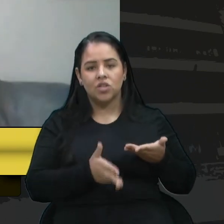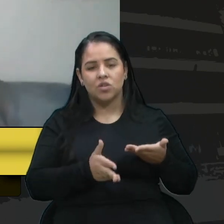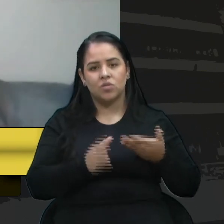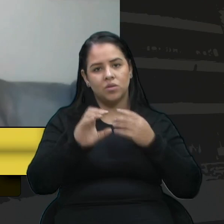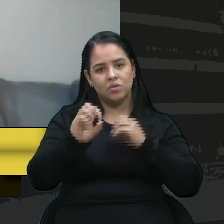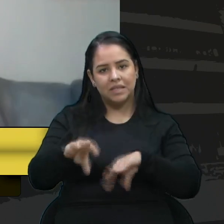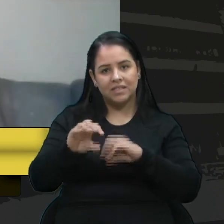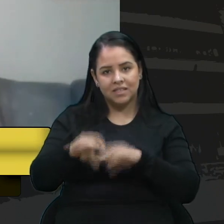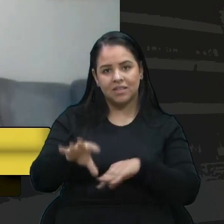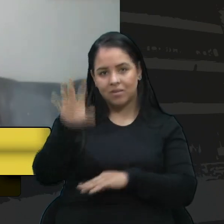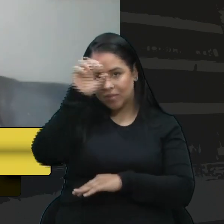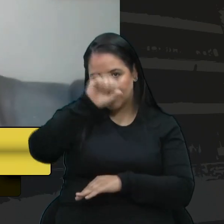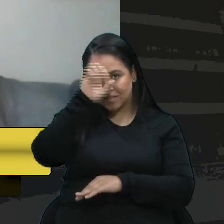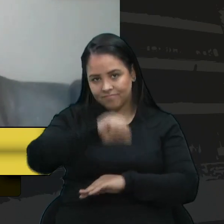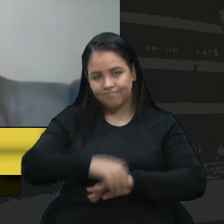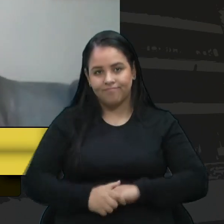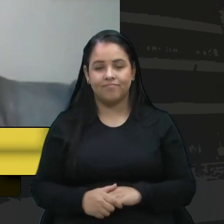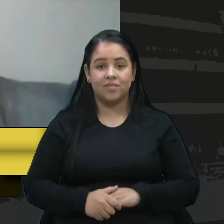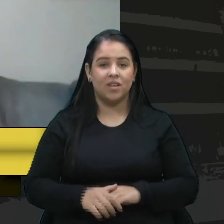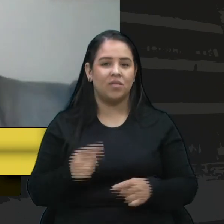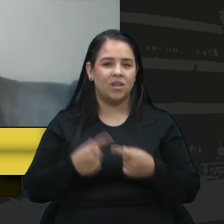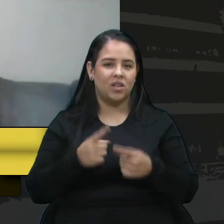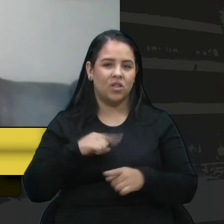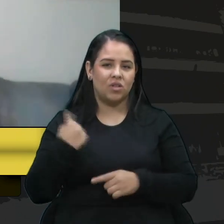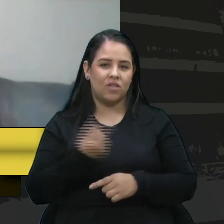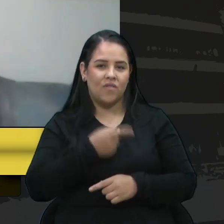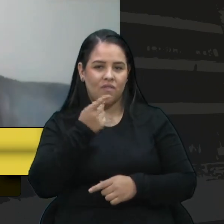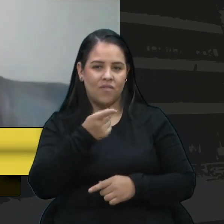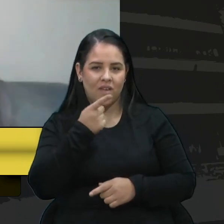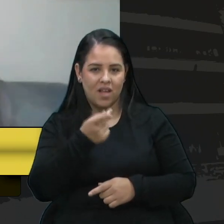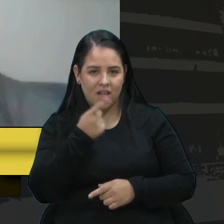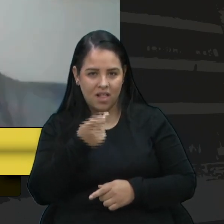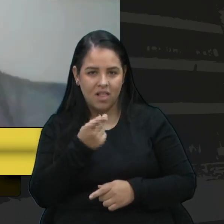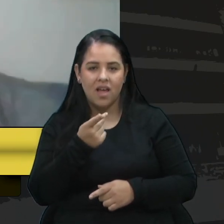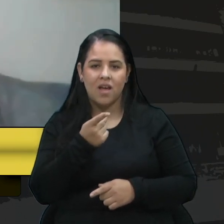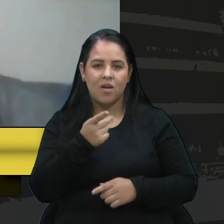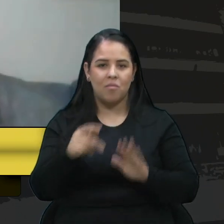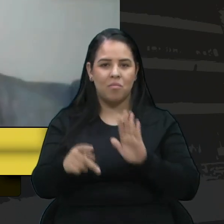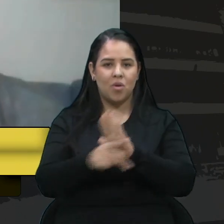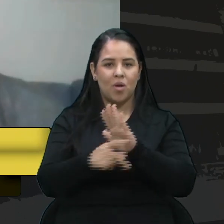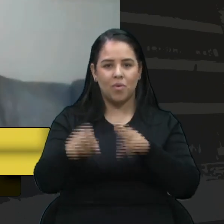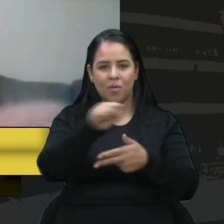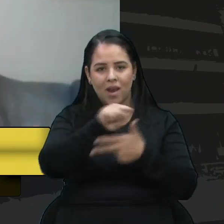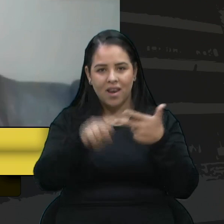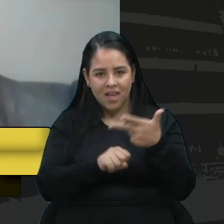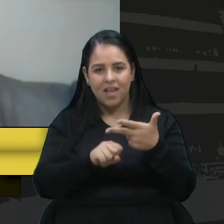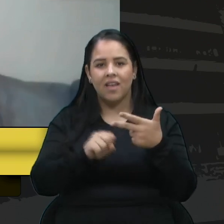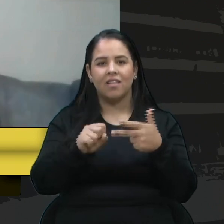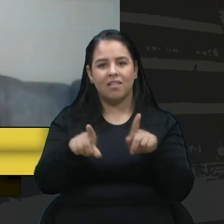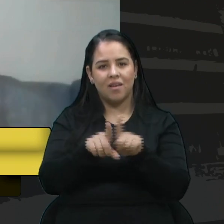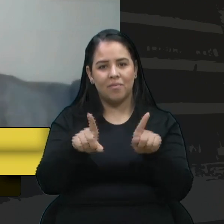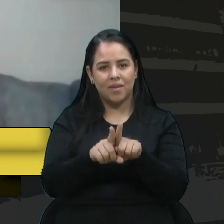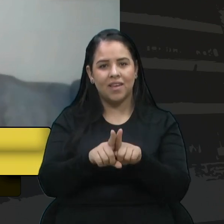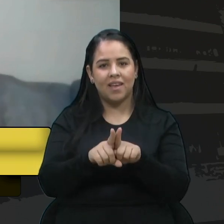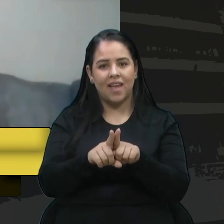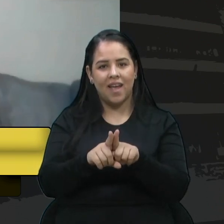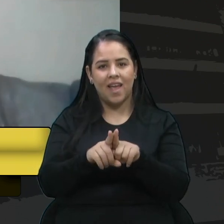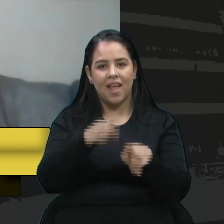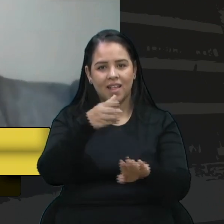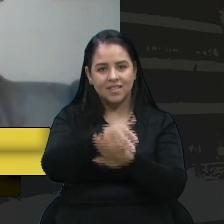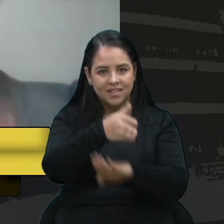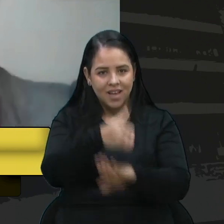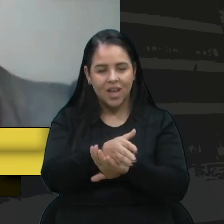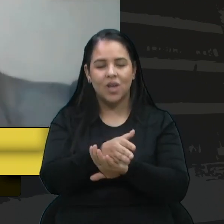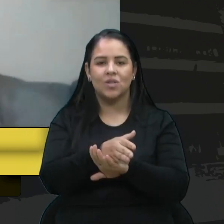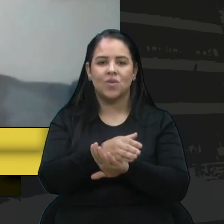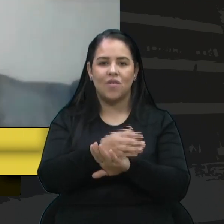nossa aprendizagem. Quando a gente fala do Enem, do acesso à universidade, a gente está falando isso principalmente para os estudantes de escola pública.